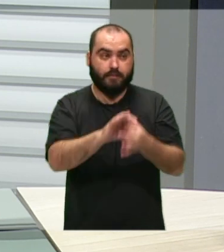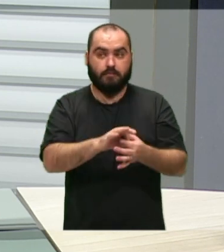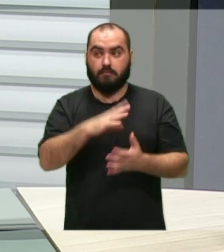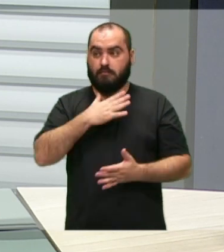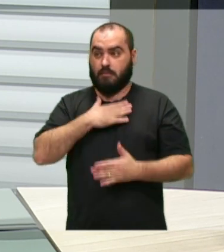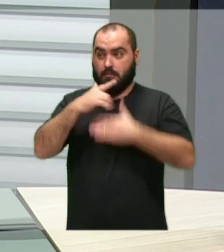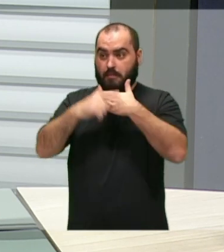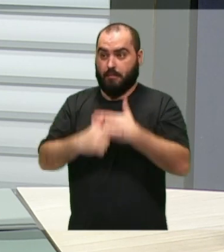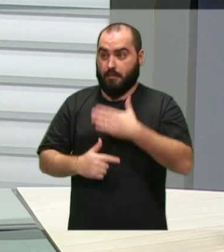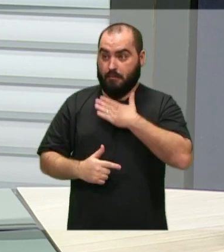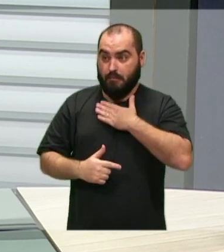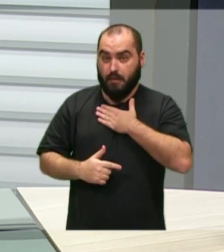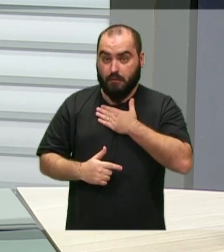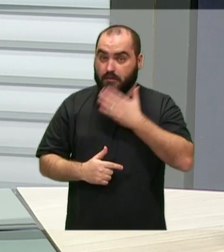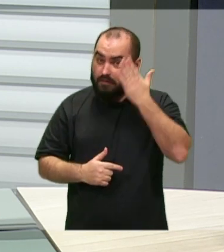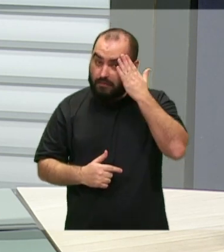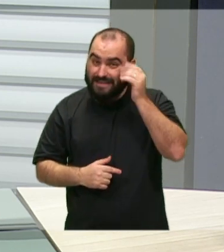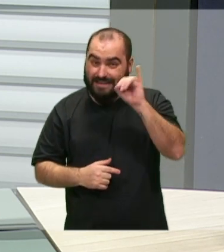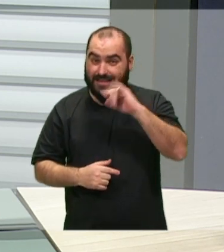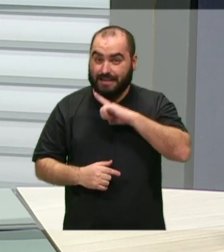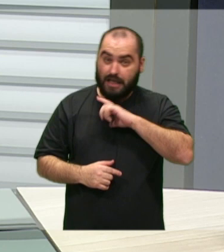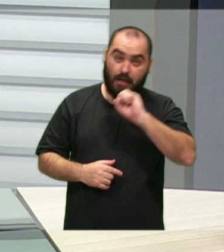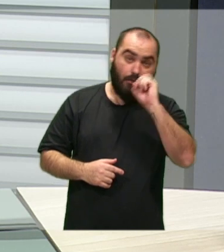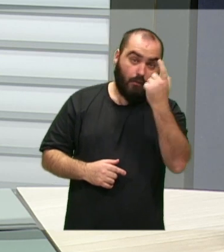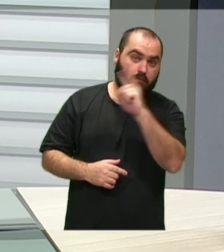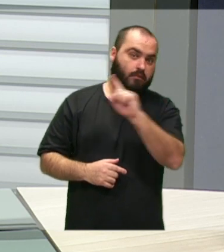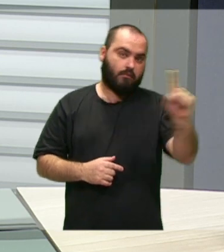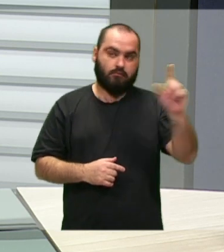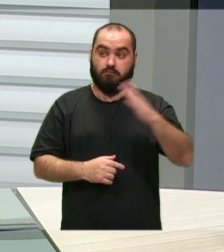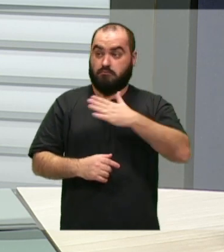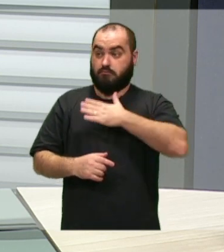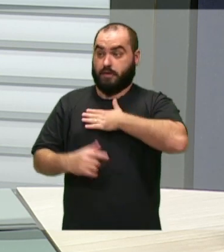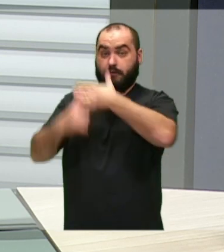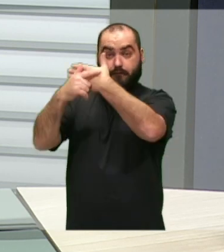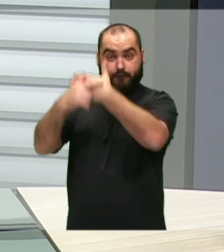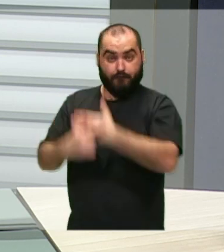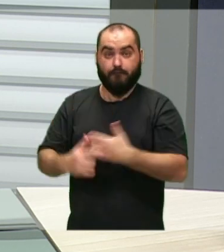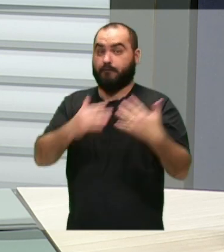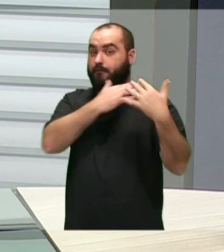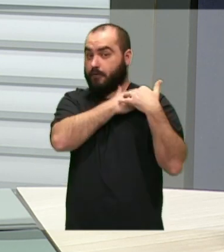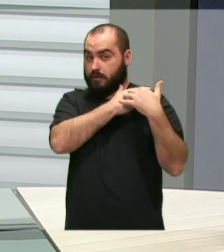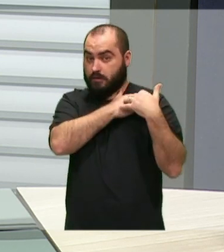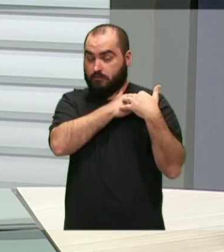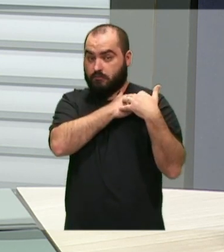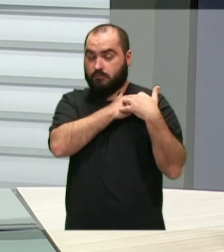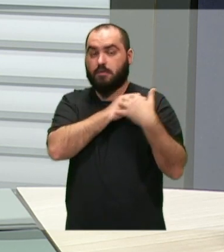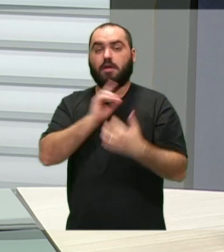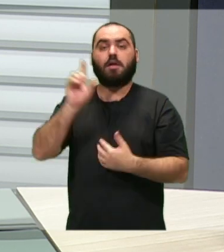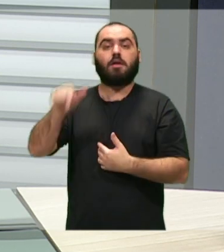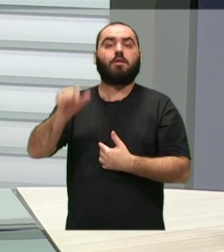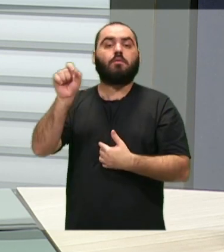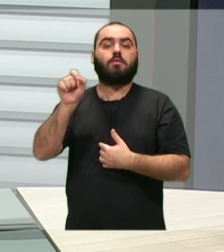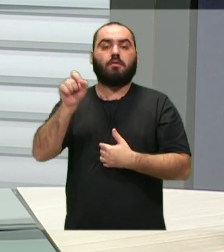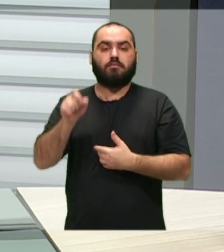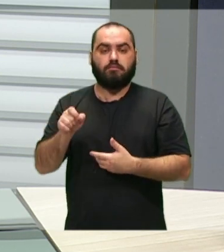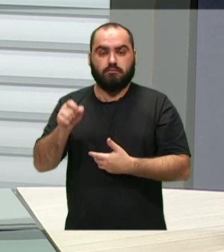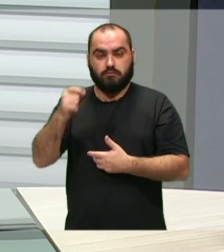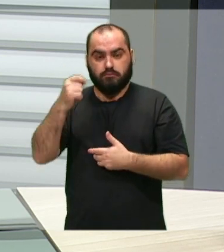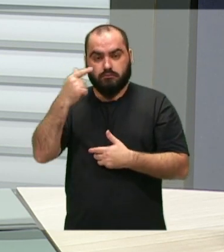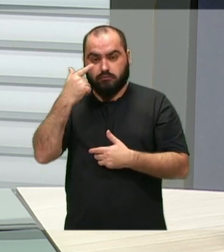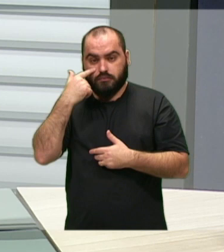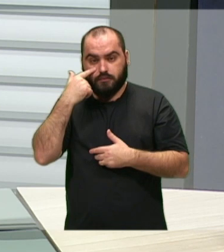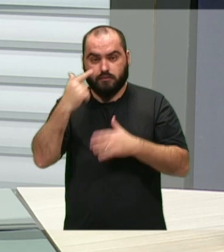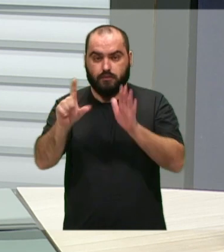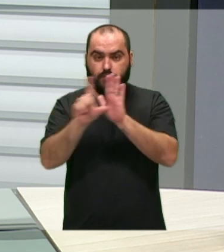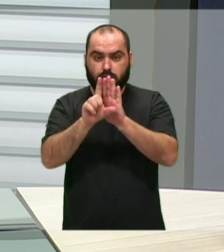identificar se tem ou não. O papel meu enquanto presidente dessa casa e responsável pela instalação da Comissão Processante é seguir a rigor